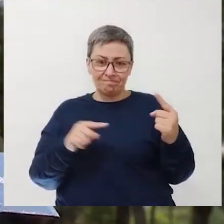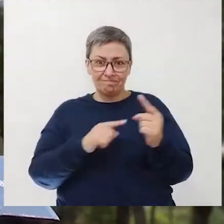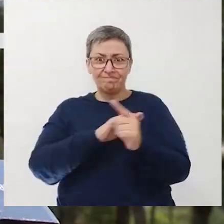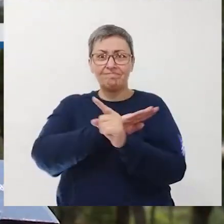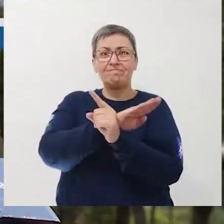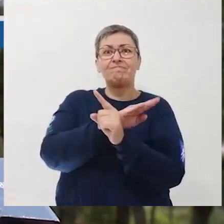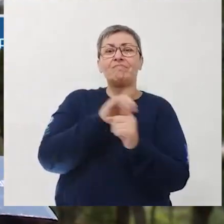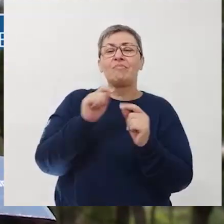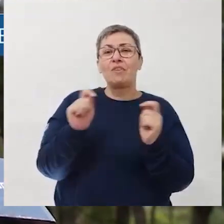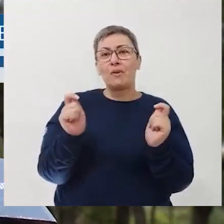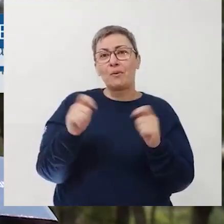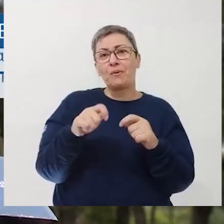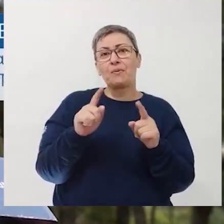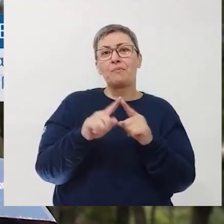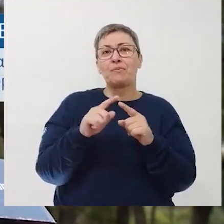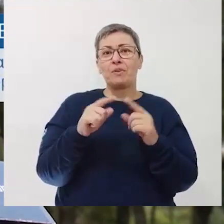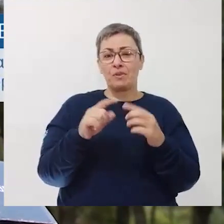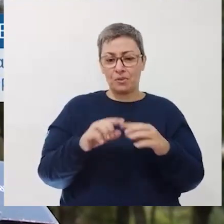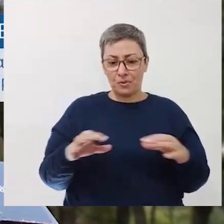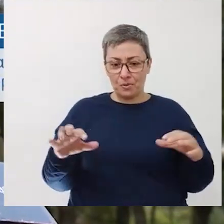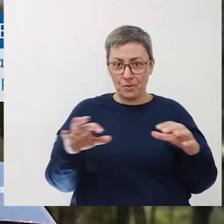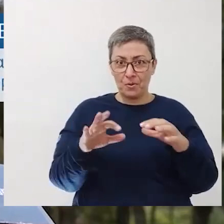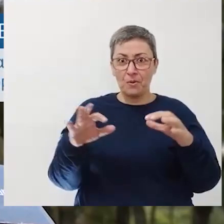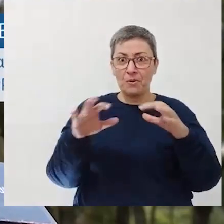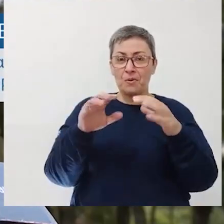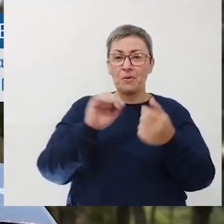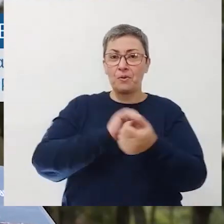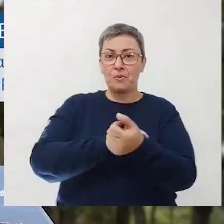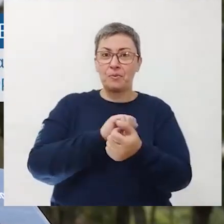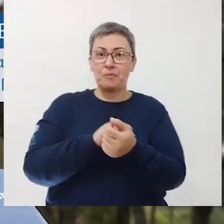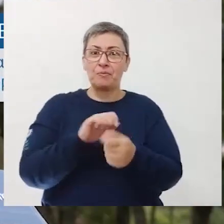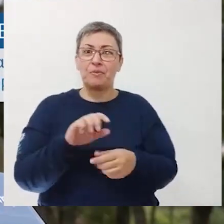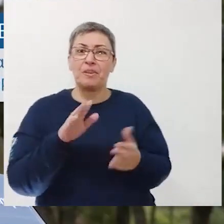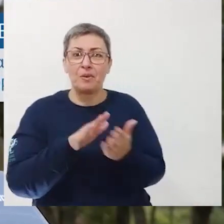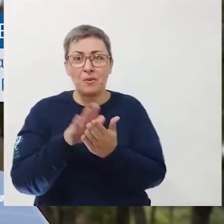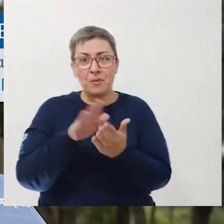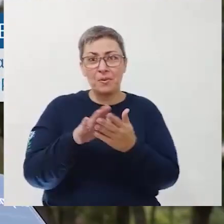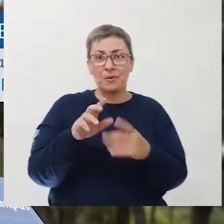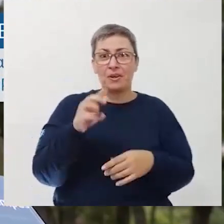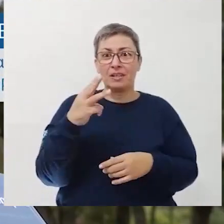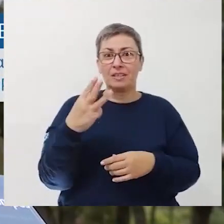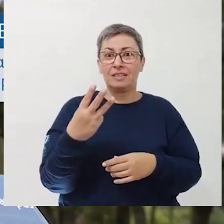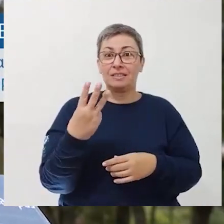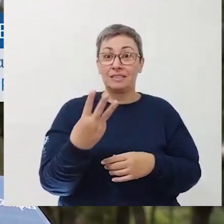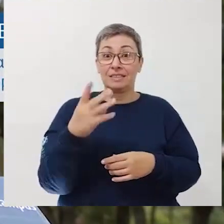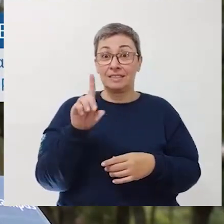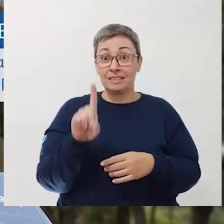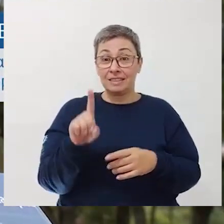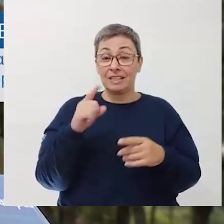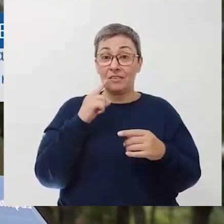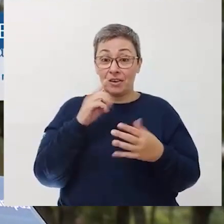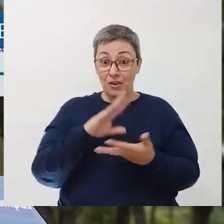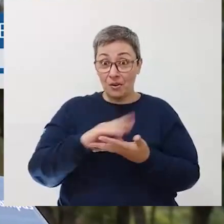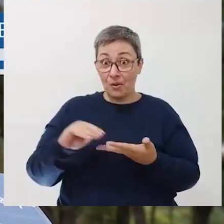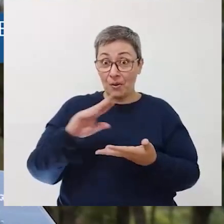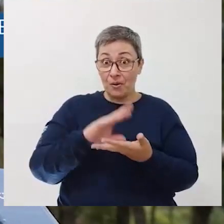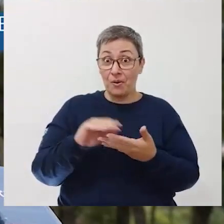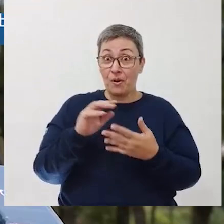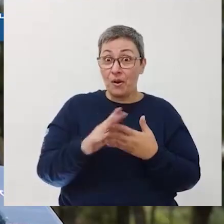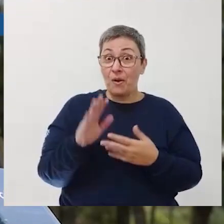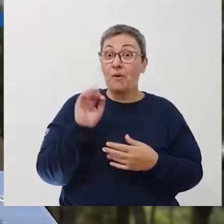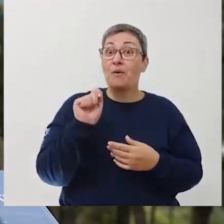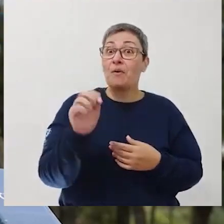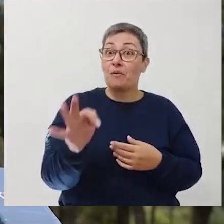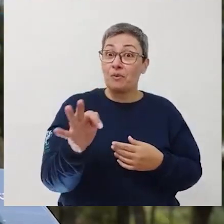indireta desse trabalho é que isso permite que a gente imprima o esqueleto, por exemplo, numa impressora 3D, faça cópias dele, e isso vai